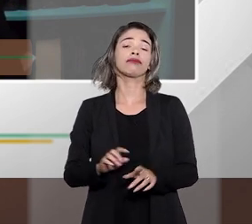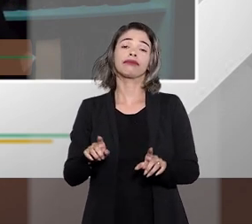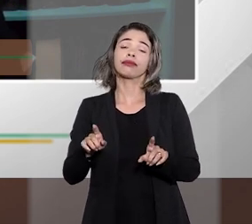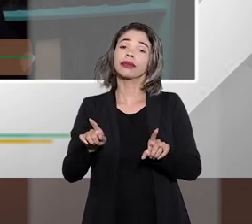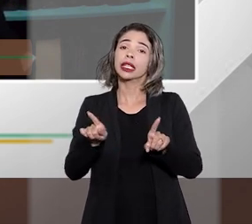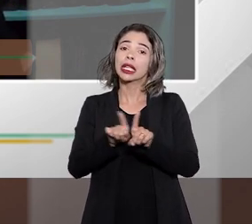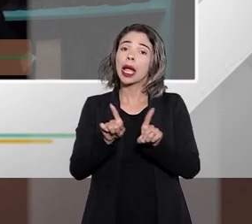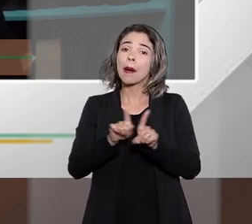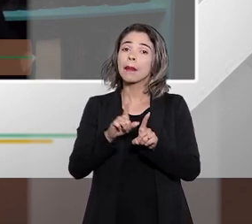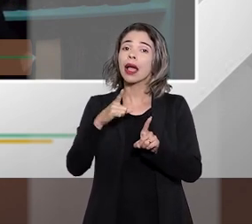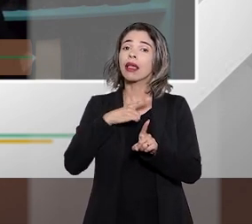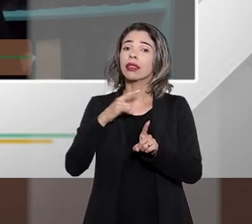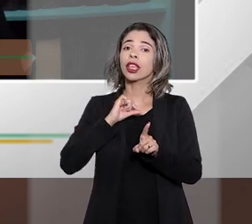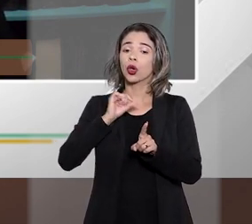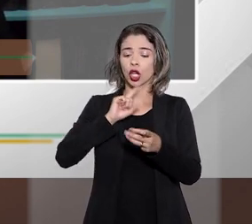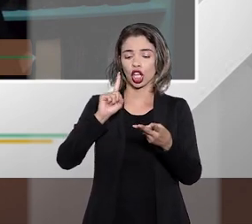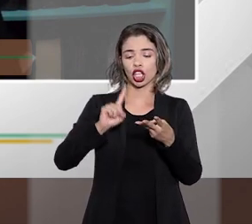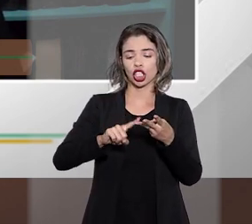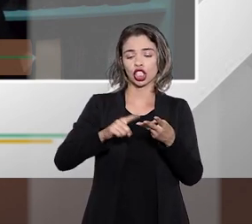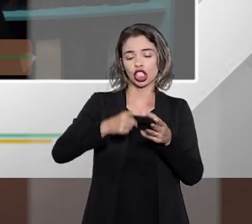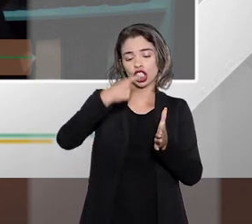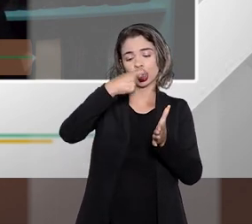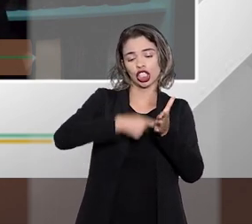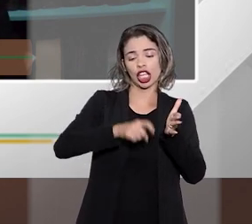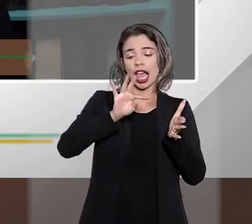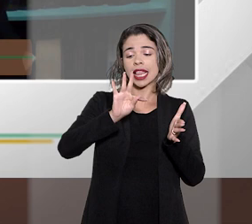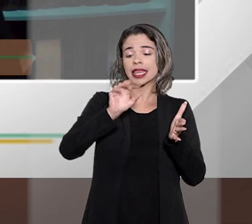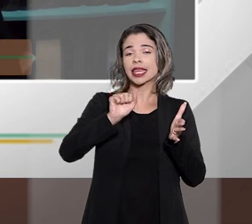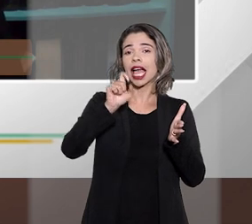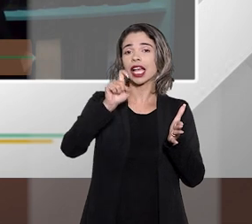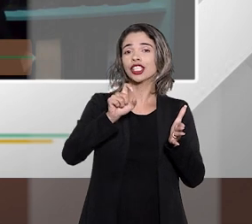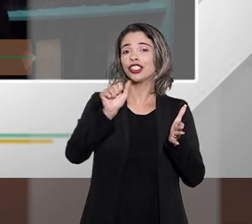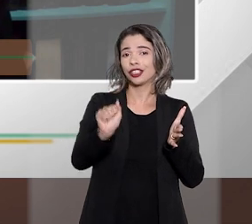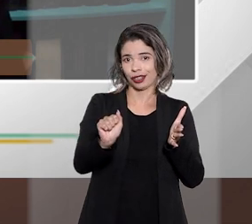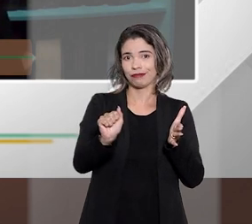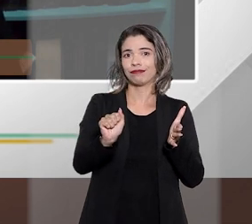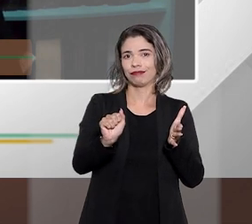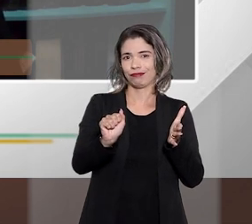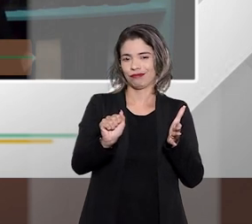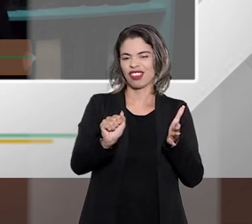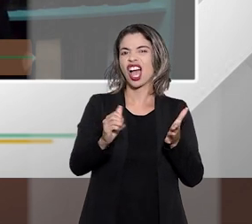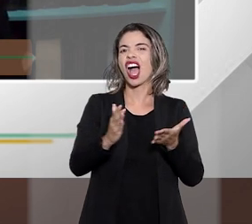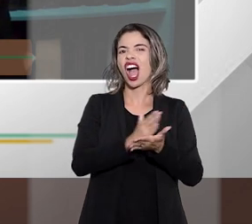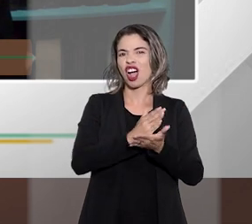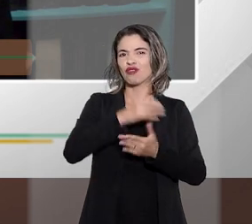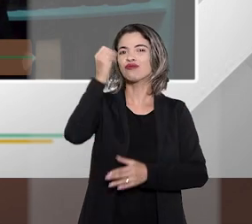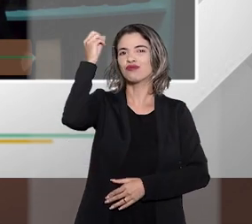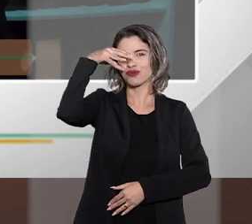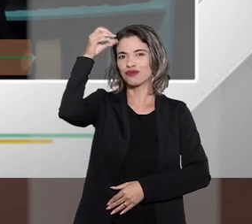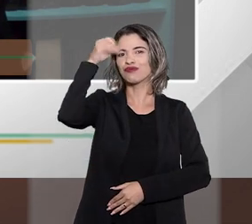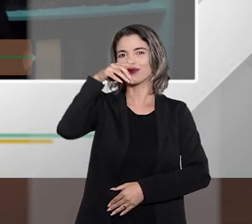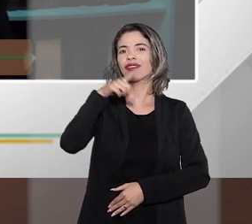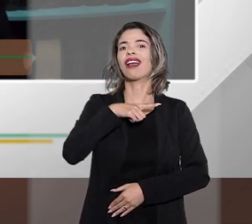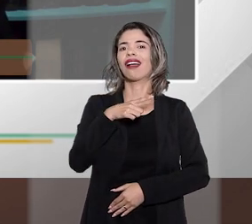hipótese do seguro há também taxas que algumas abusivas outras